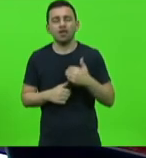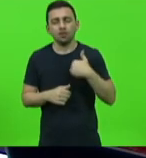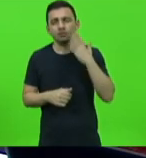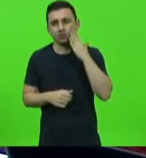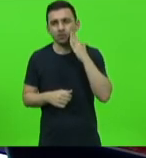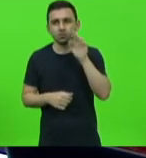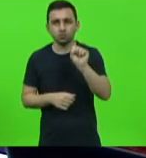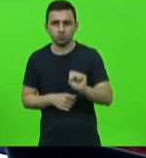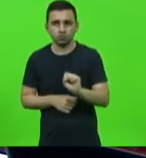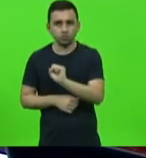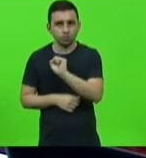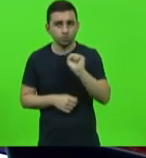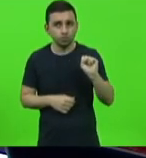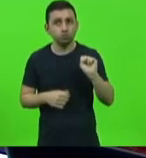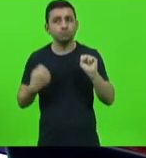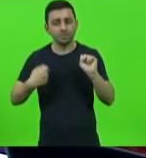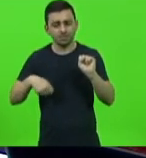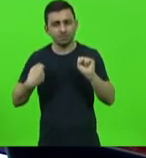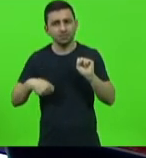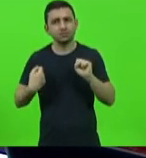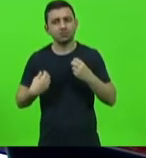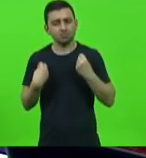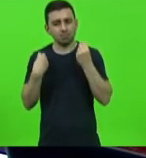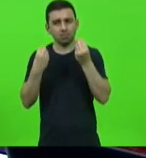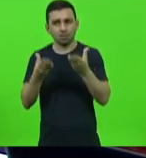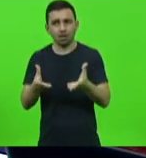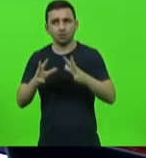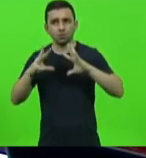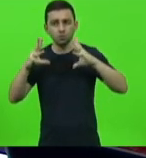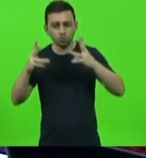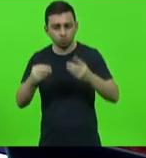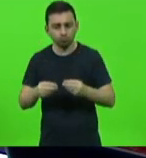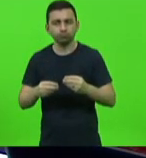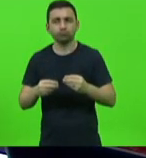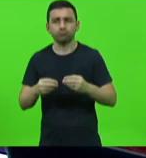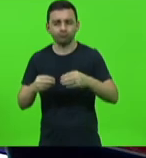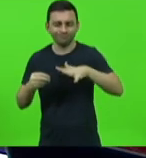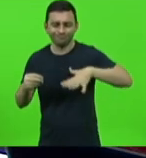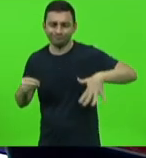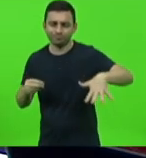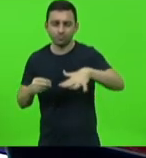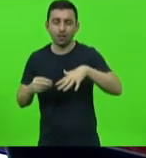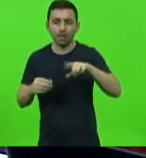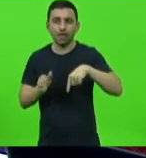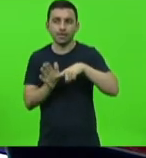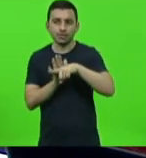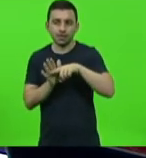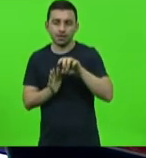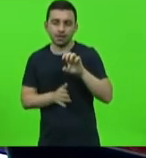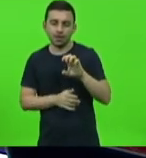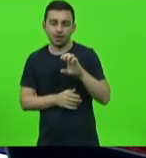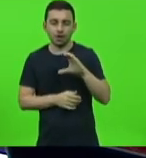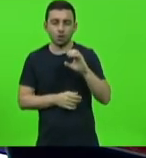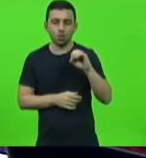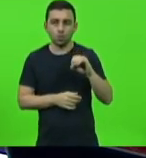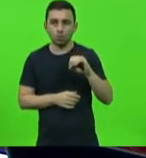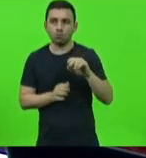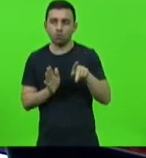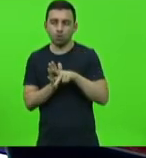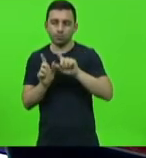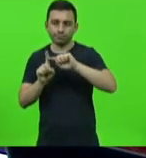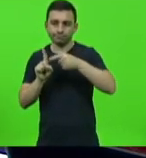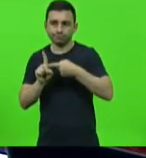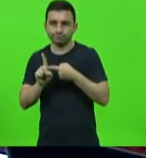deveria disponibilizar em toda a rede esse exame chamado ecocardiograma fetal